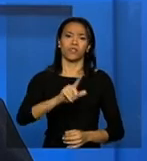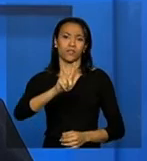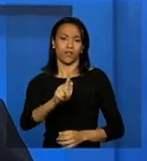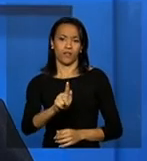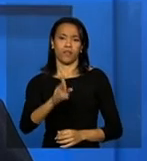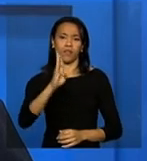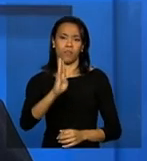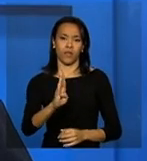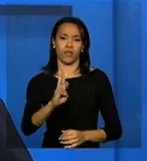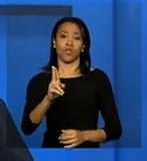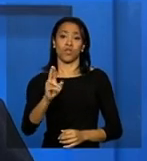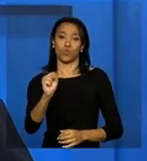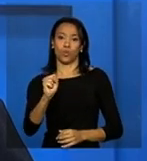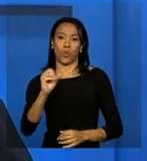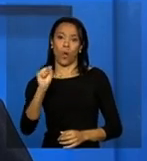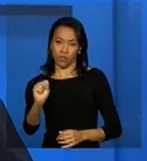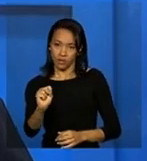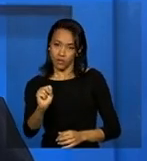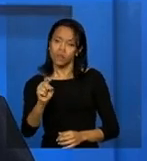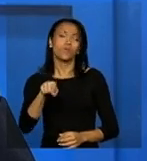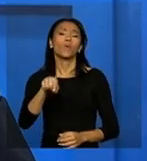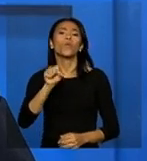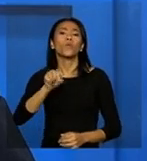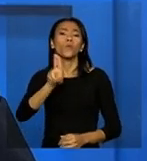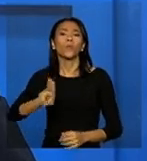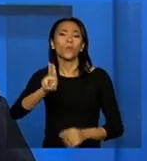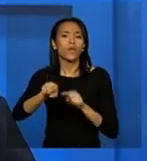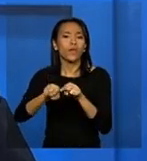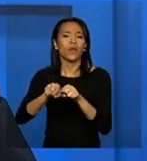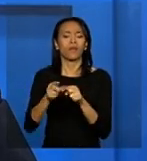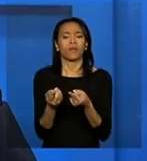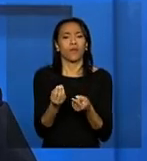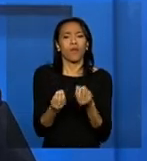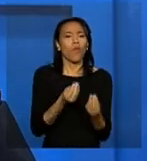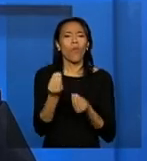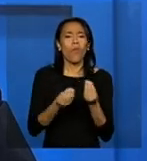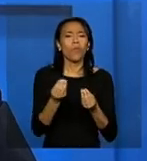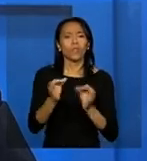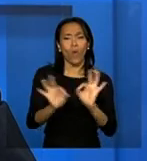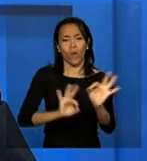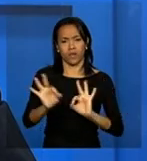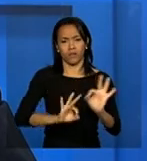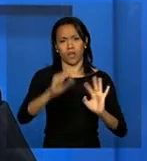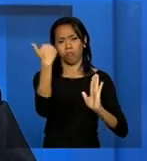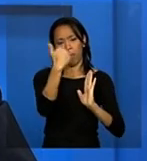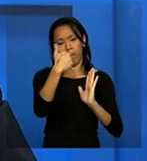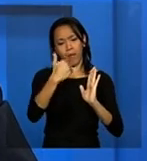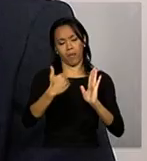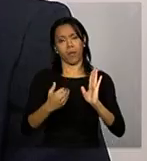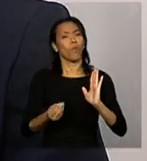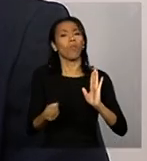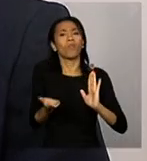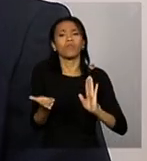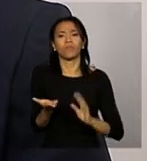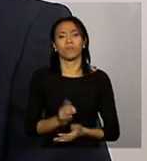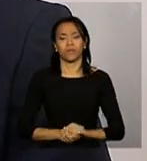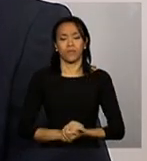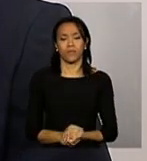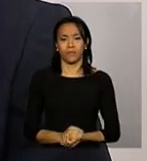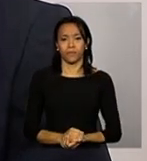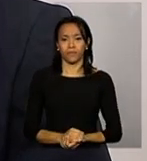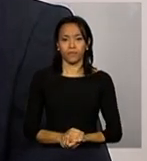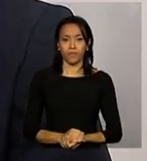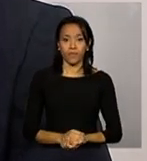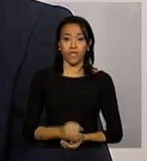Decentralizada do Sistema Único da Assistência Social. Nesse sentido, como ele está estruturado? Bom, o